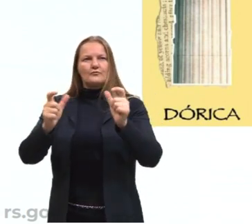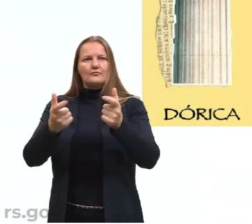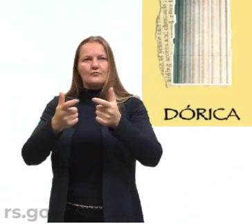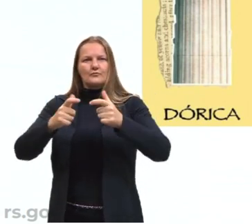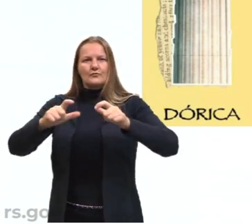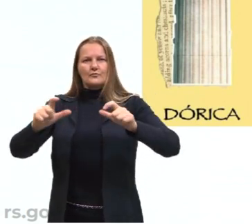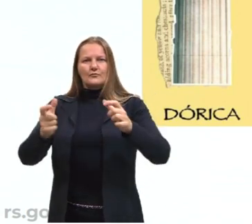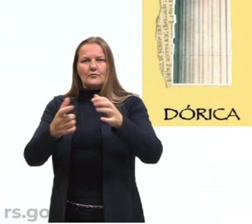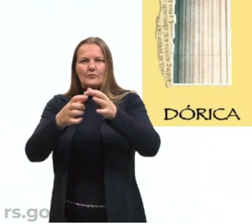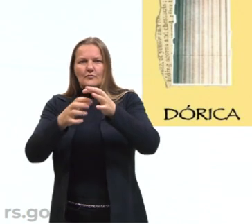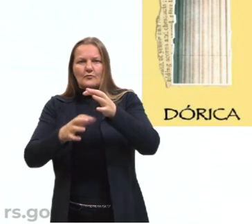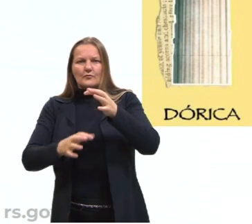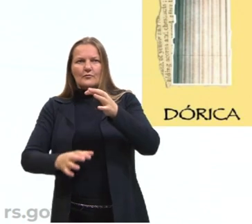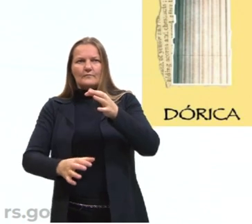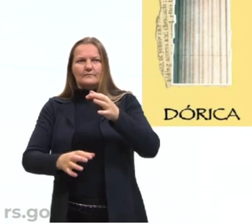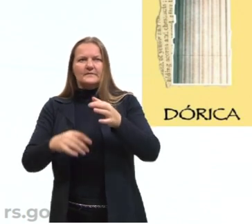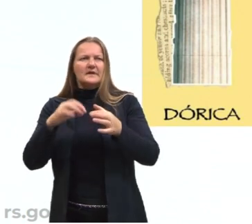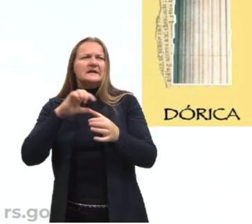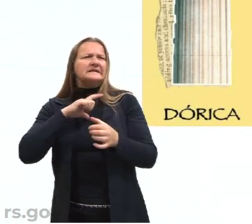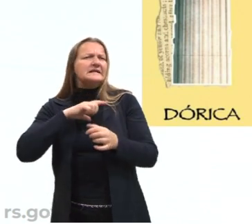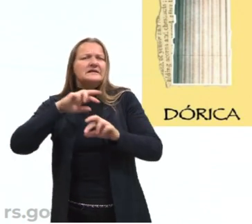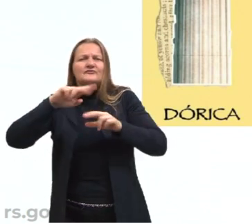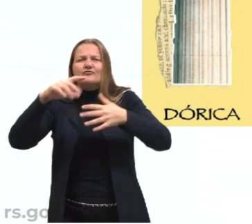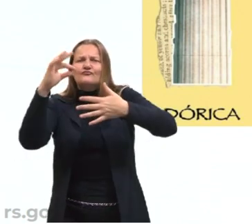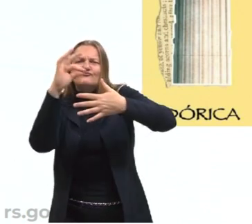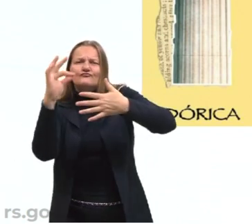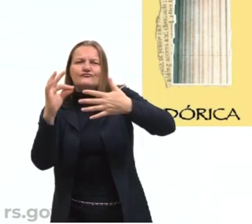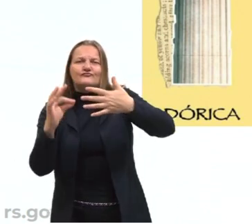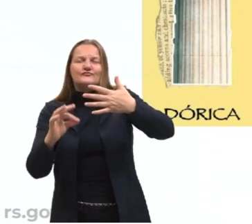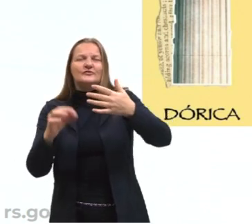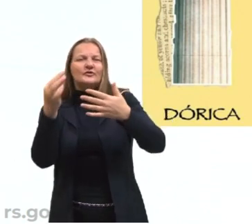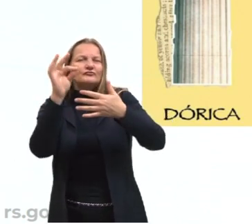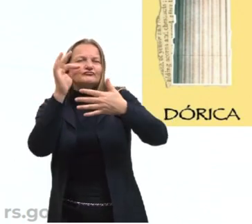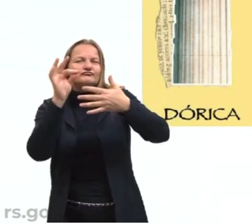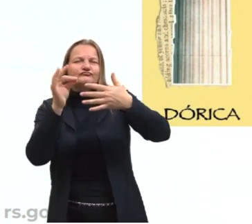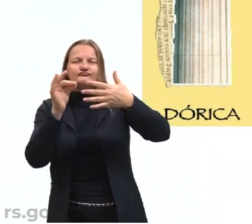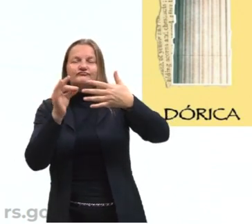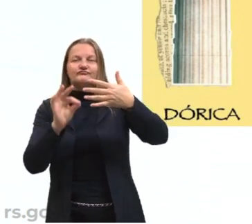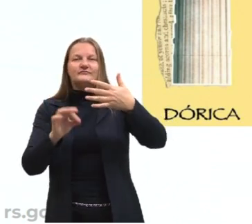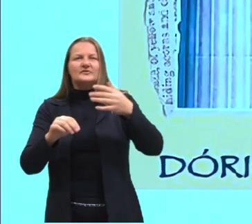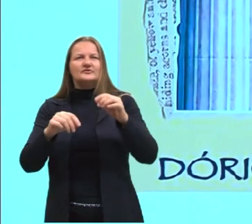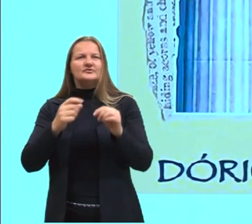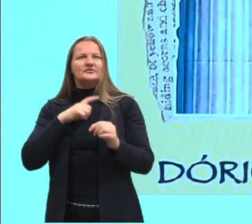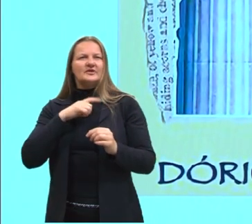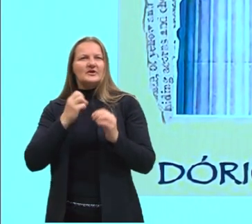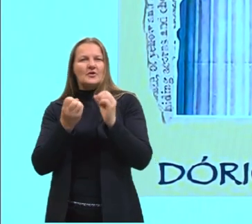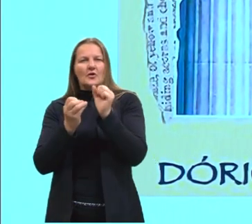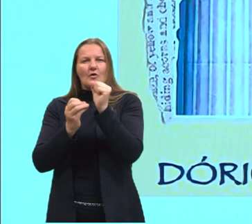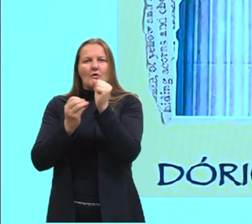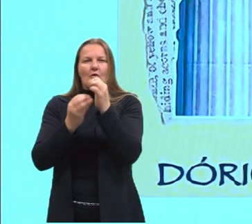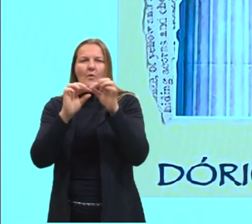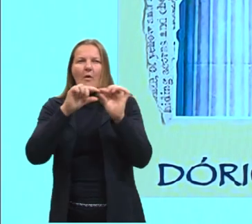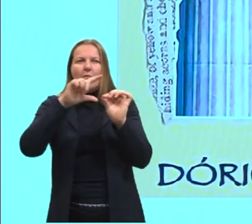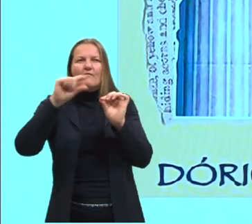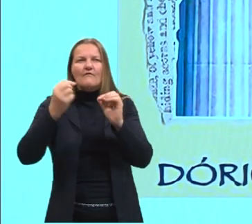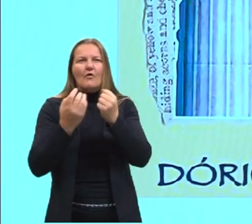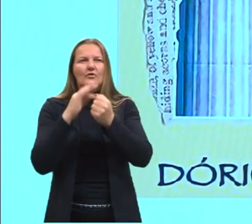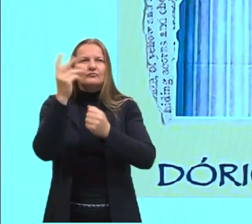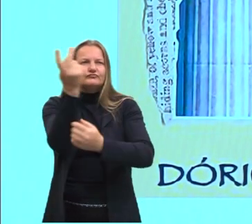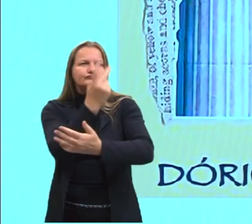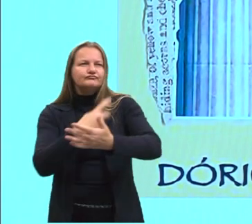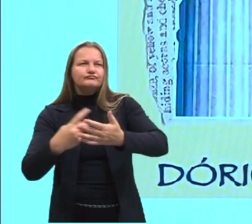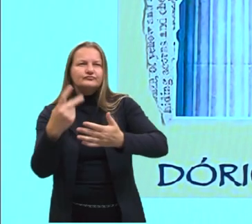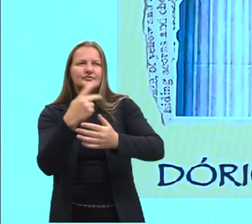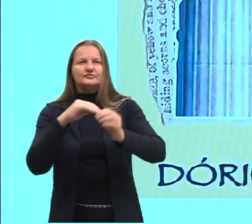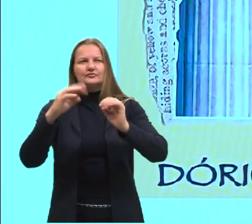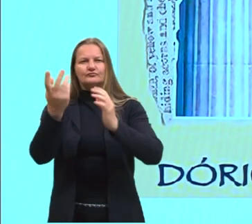conseguimos observar vários detalhes aqui, de folhagens, de desenhos e de